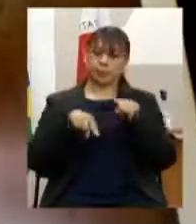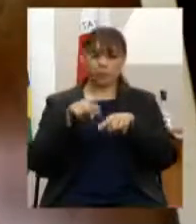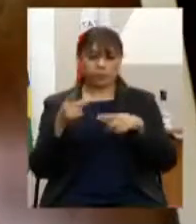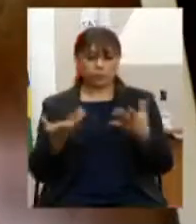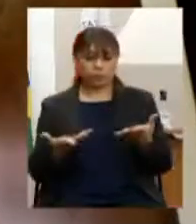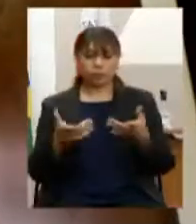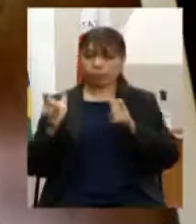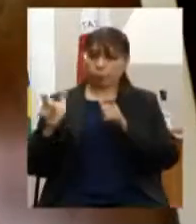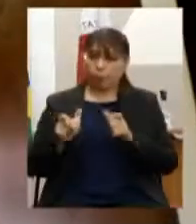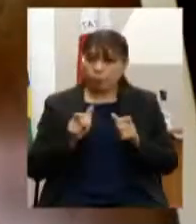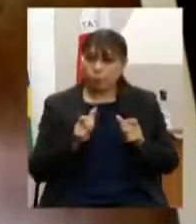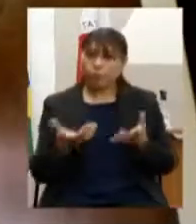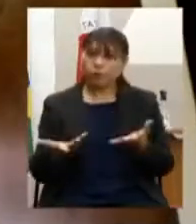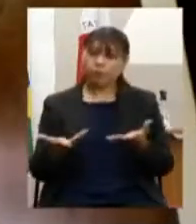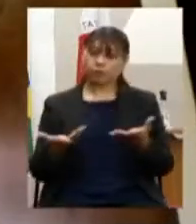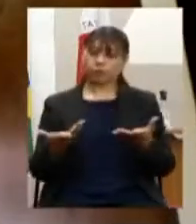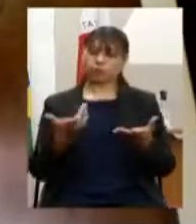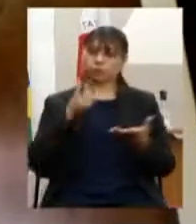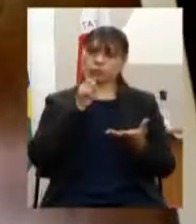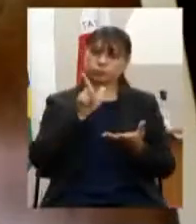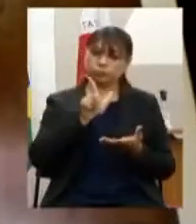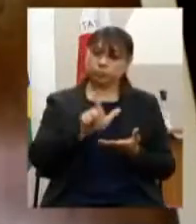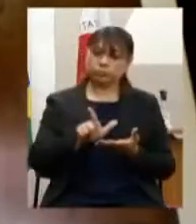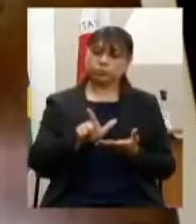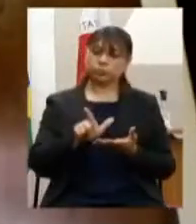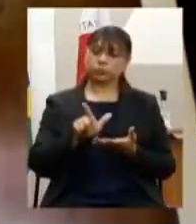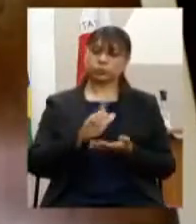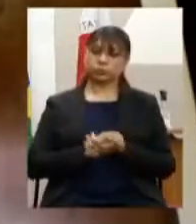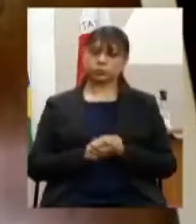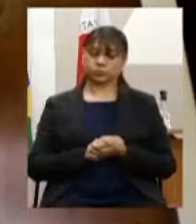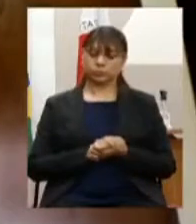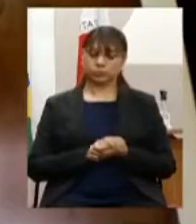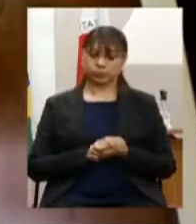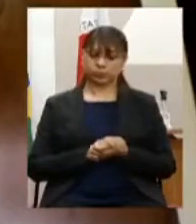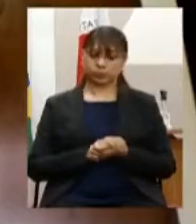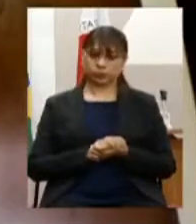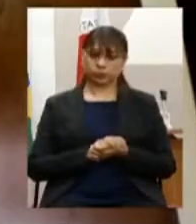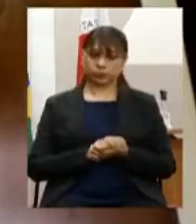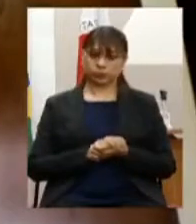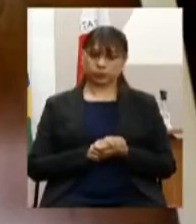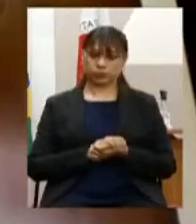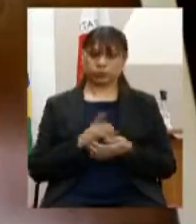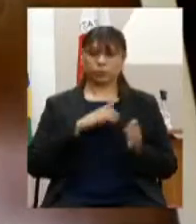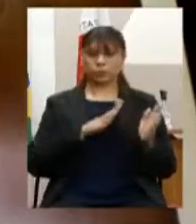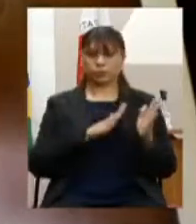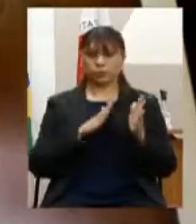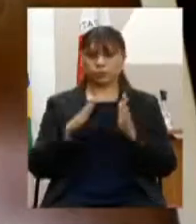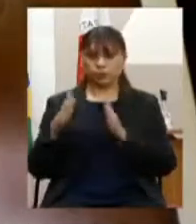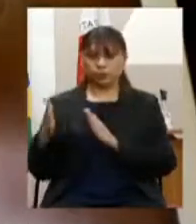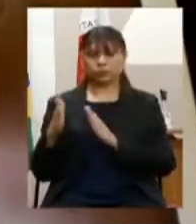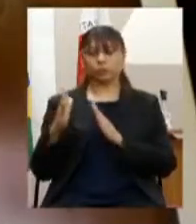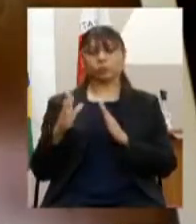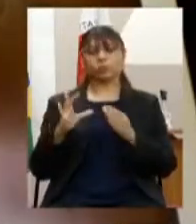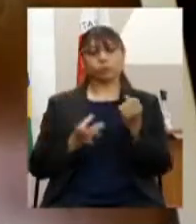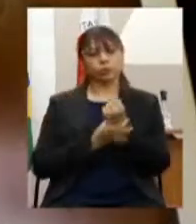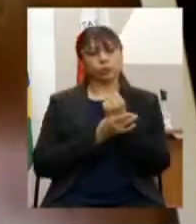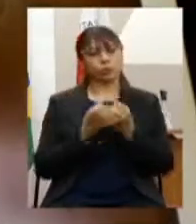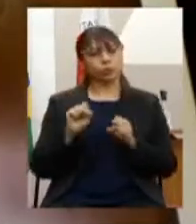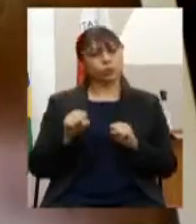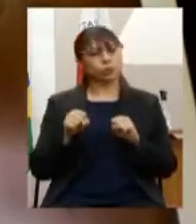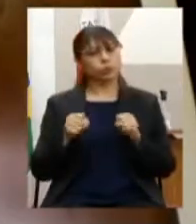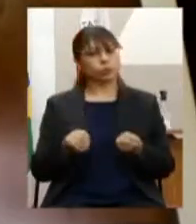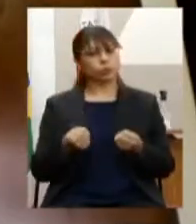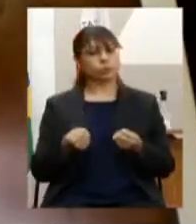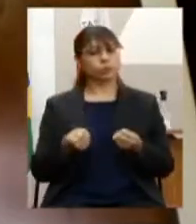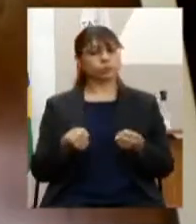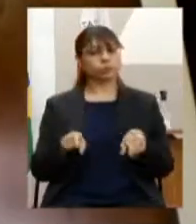espaços que otimizem a custódia os procedimentos de segurança incluindo